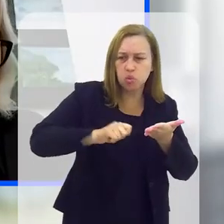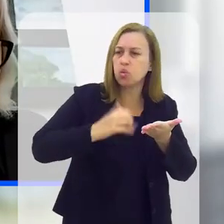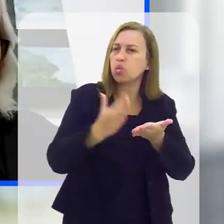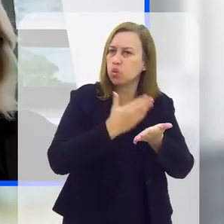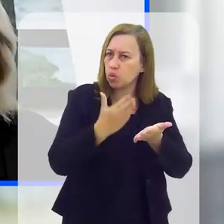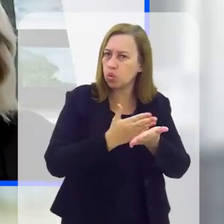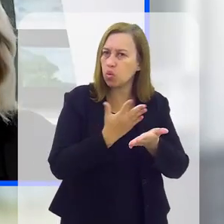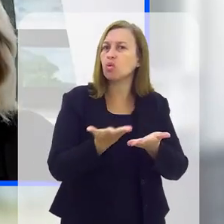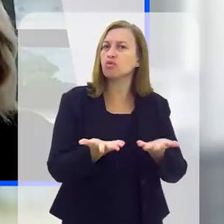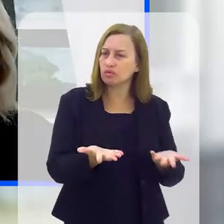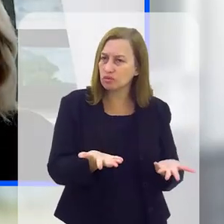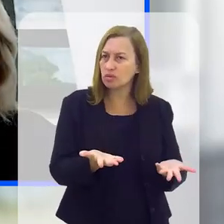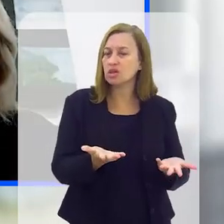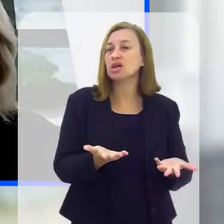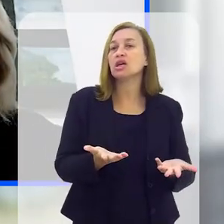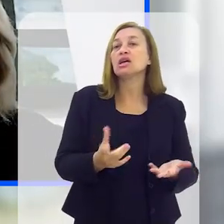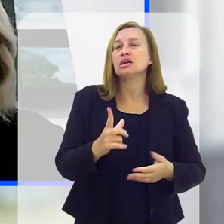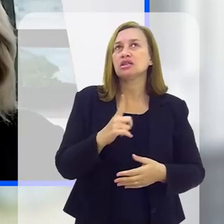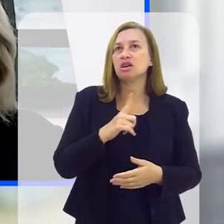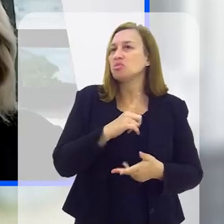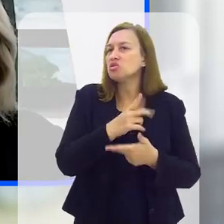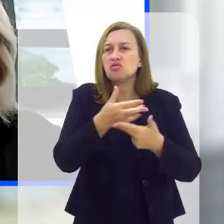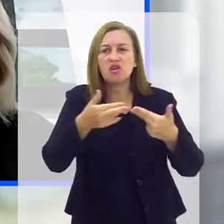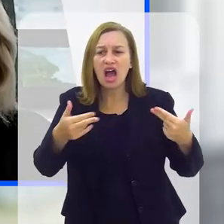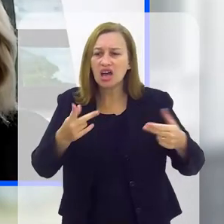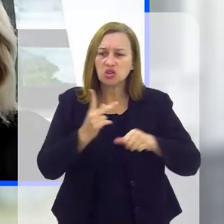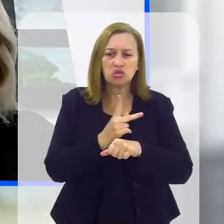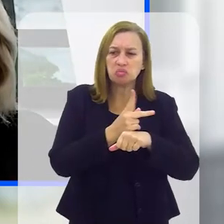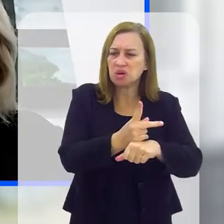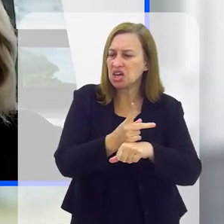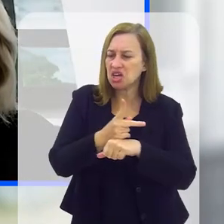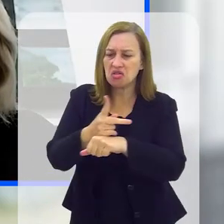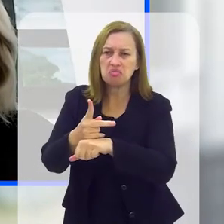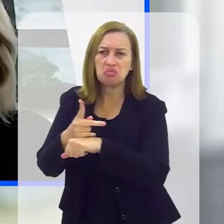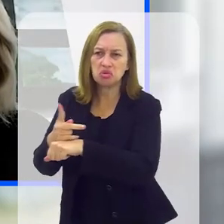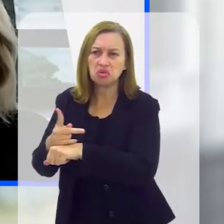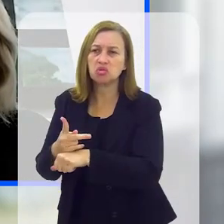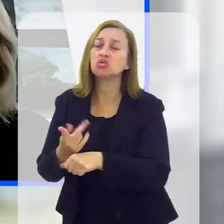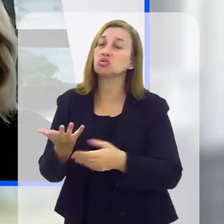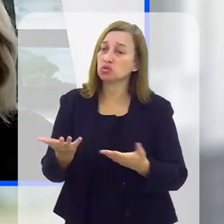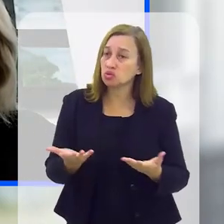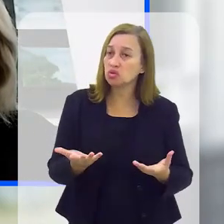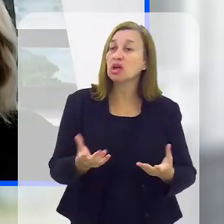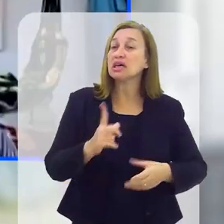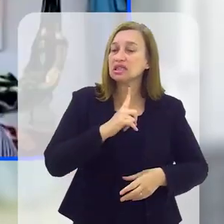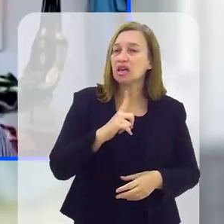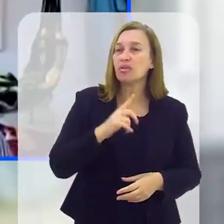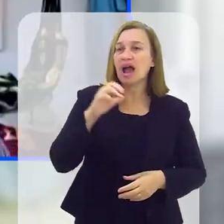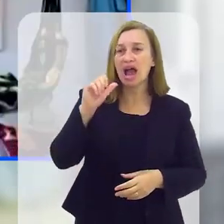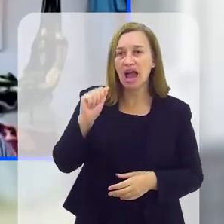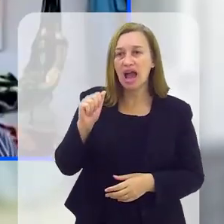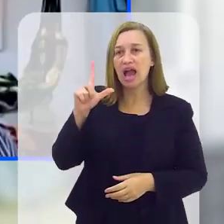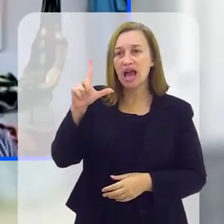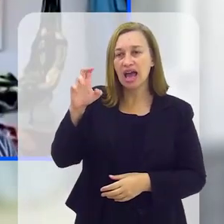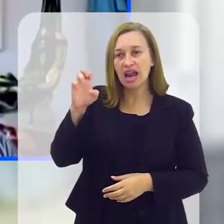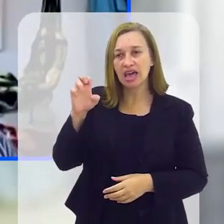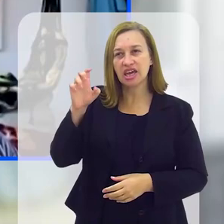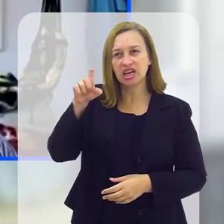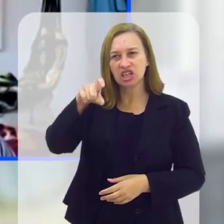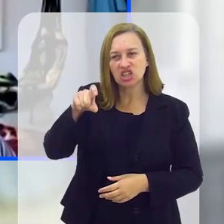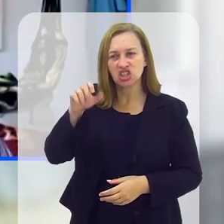prisões. Nós temos aqui prêmios nobres que saíram das prisões. Nós temos o Alexandre